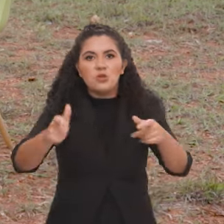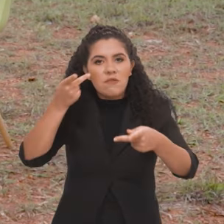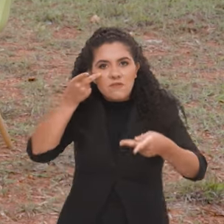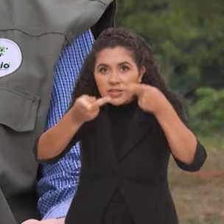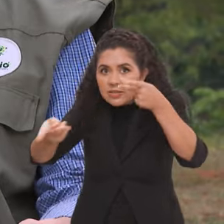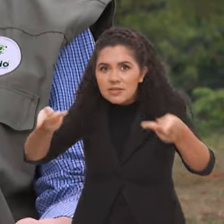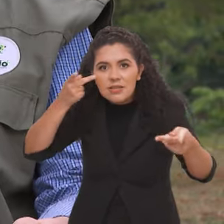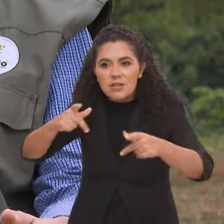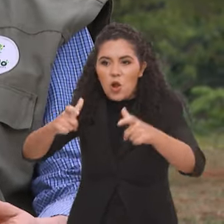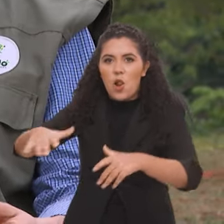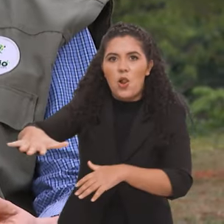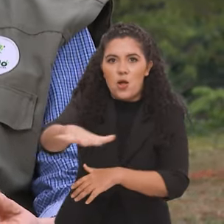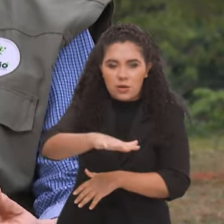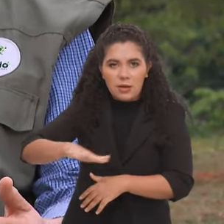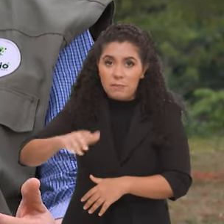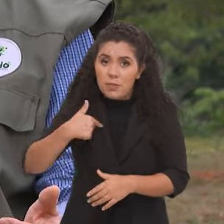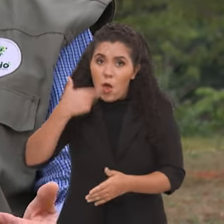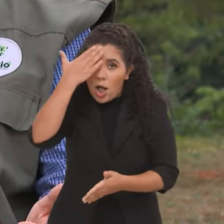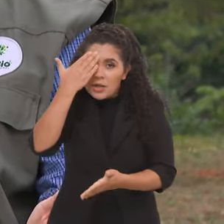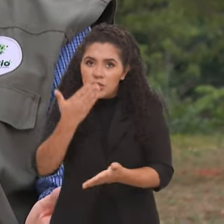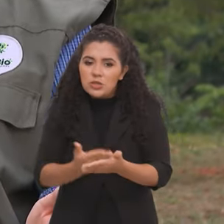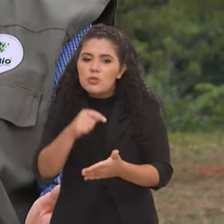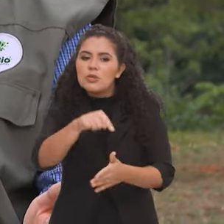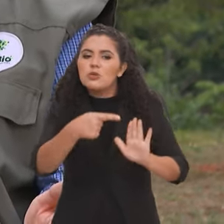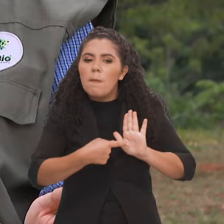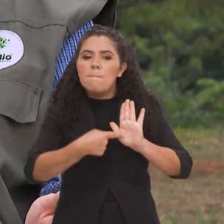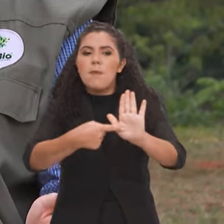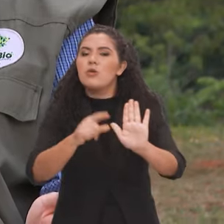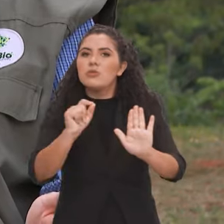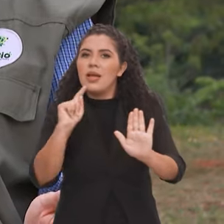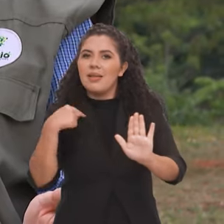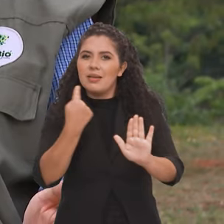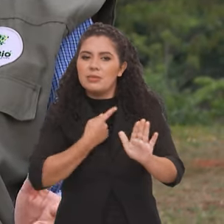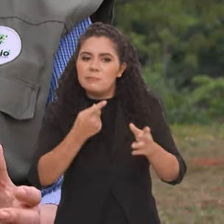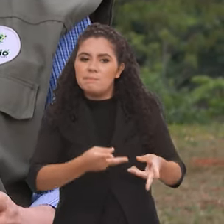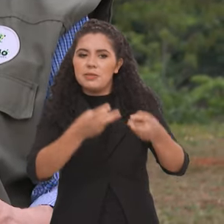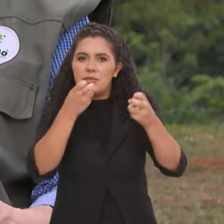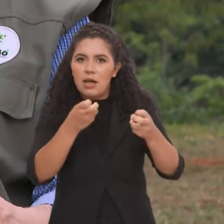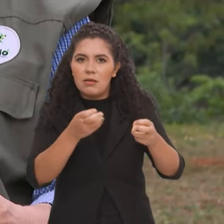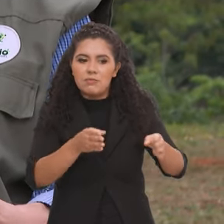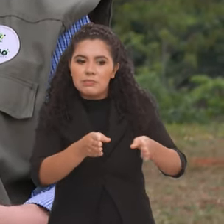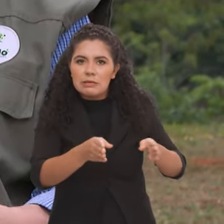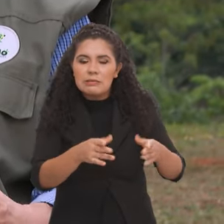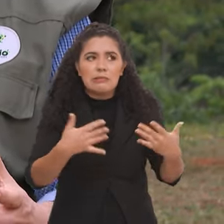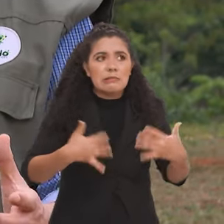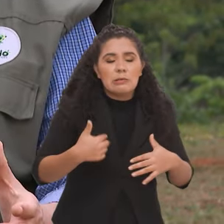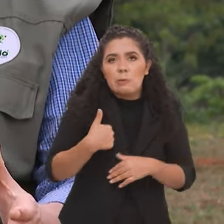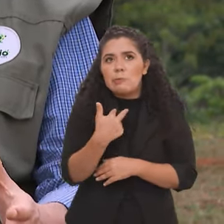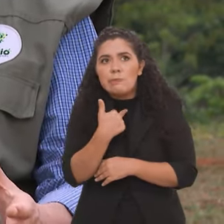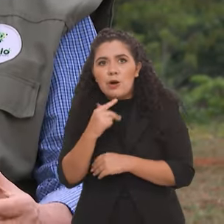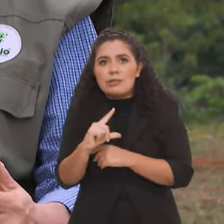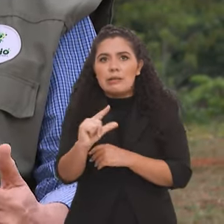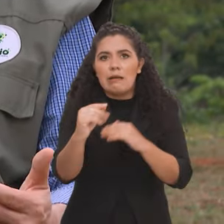por essas áreas. Eu acredito que isso é um próprio reflexo do que nós vimos durante aquele período. As pessoas confinadas, sem poder sair,